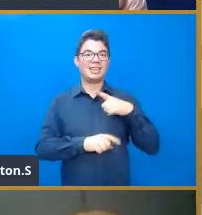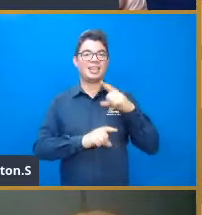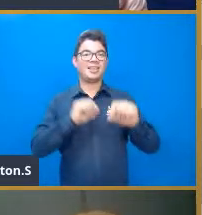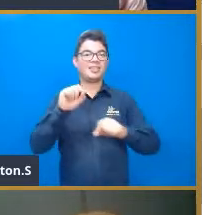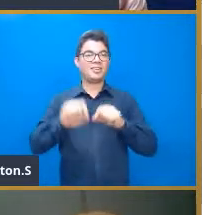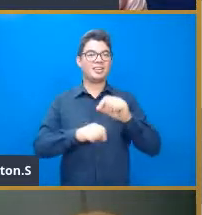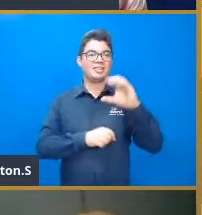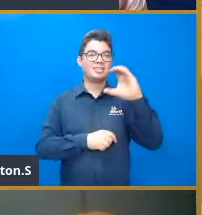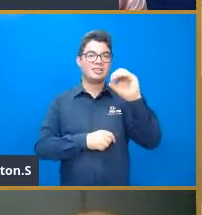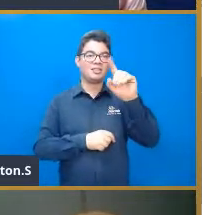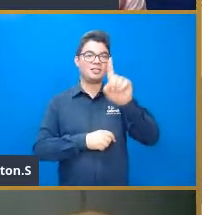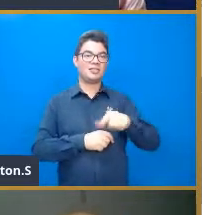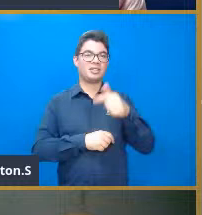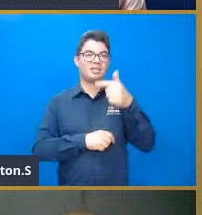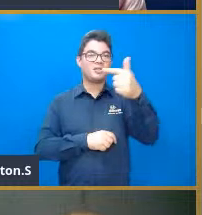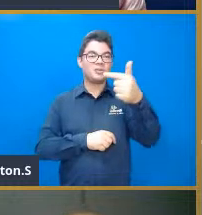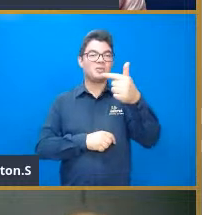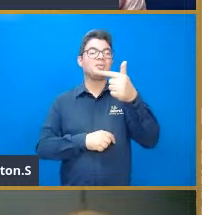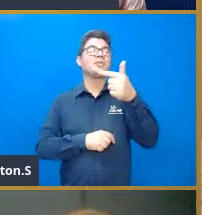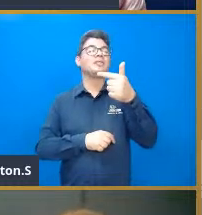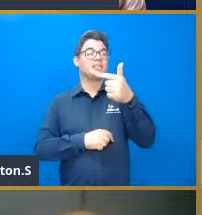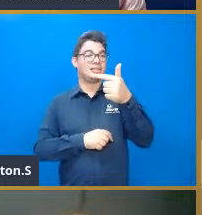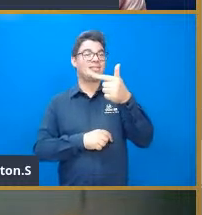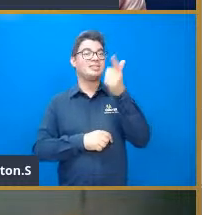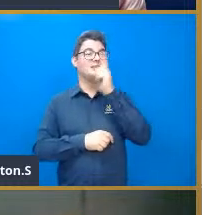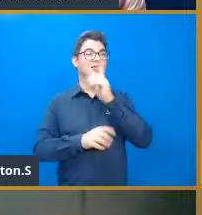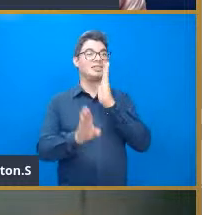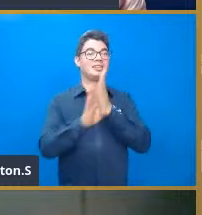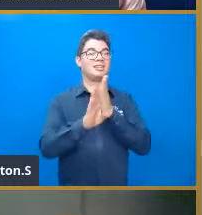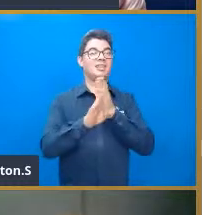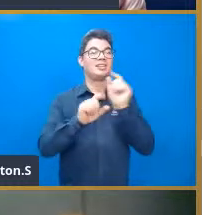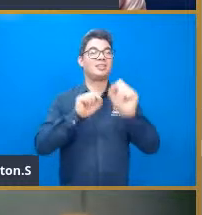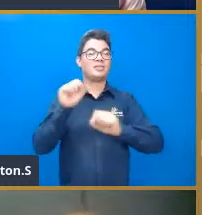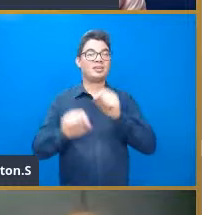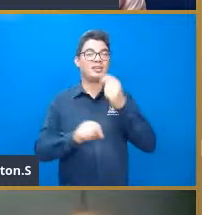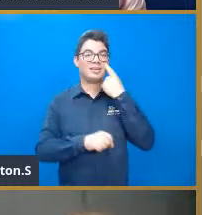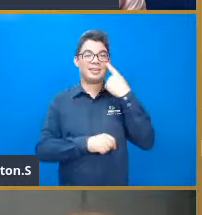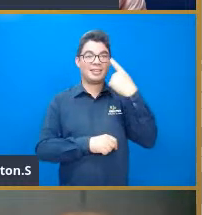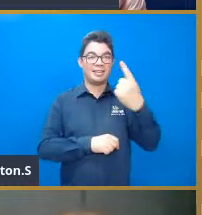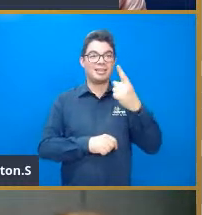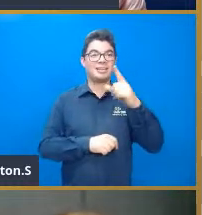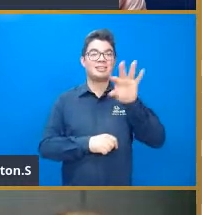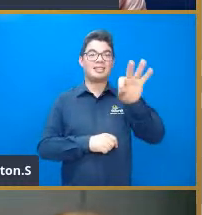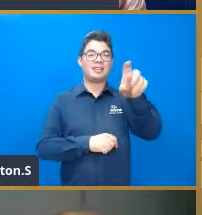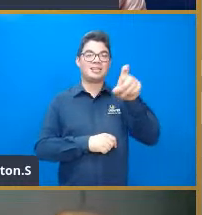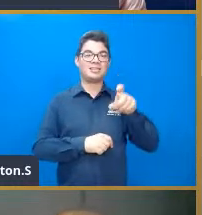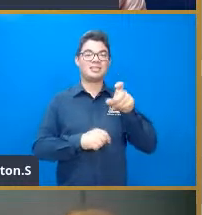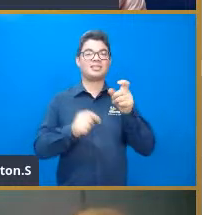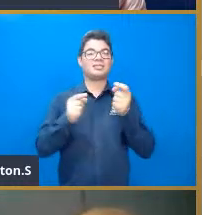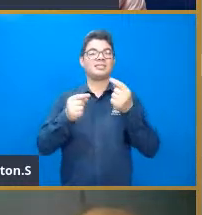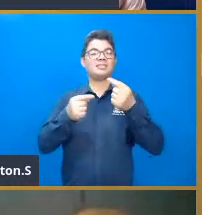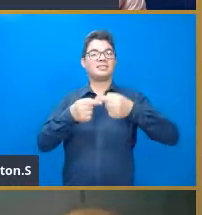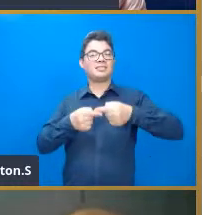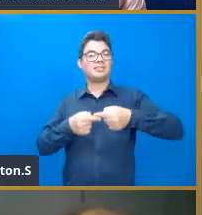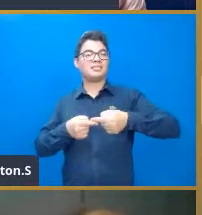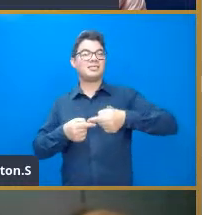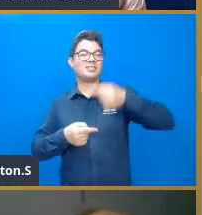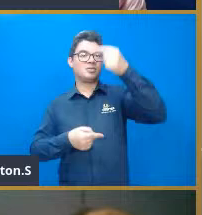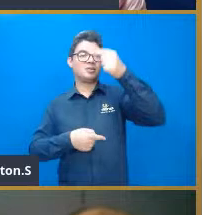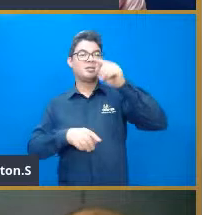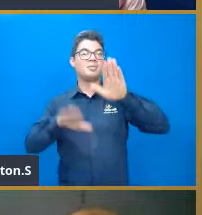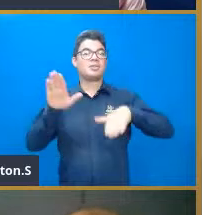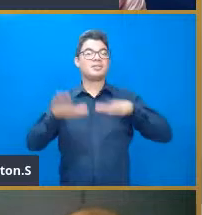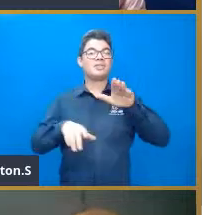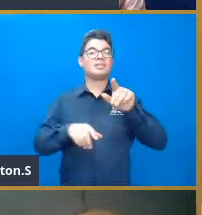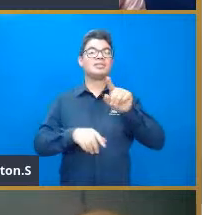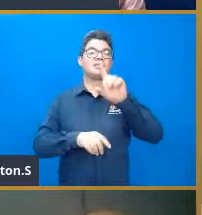,2 partes por milhão naquele ano. Então, a derivada indica a taxa de crescimento. Mas nem sempre a gente pode usar a derivada ou nem sempre